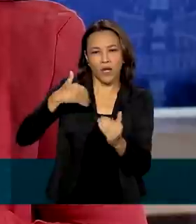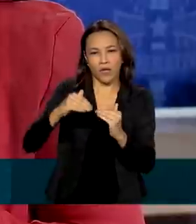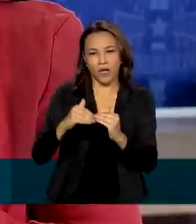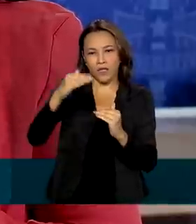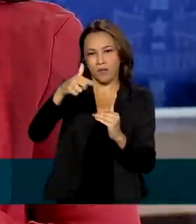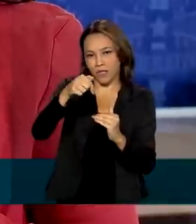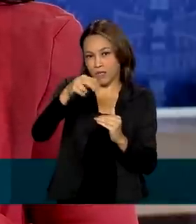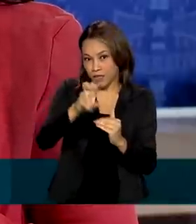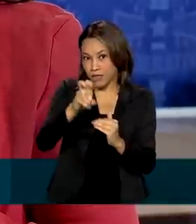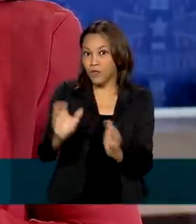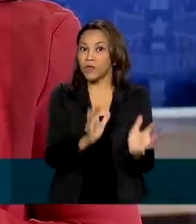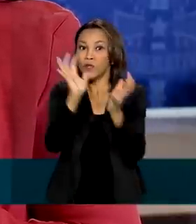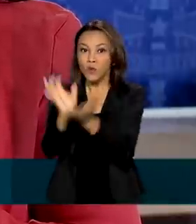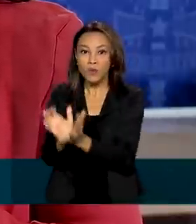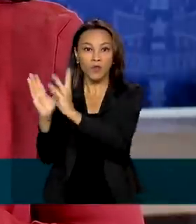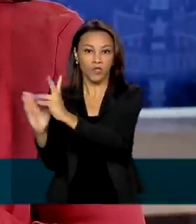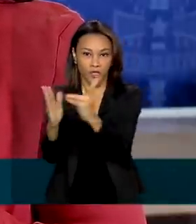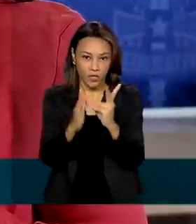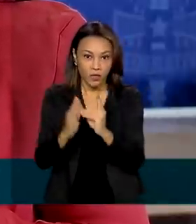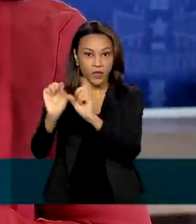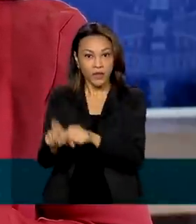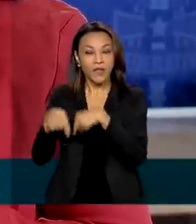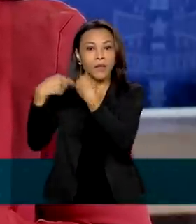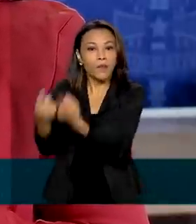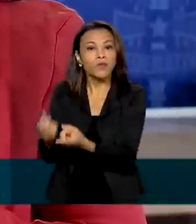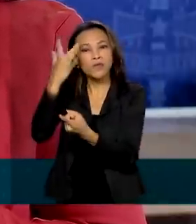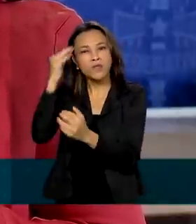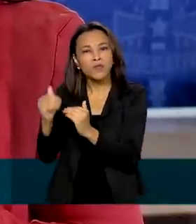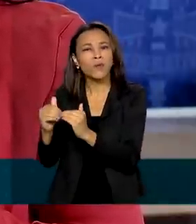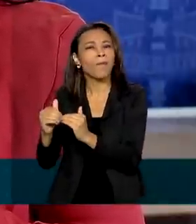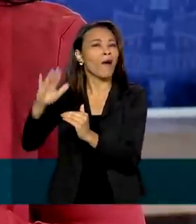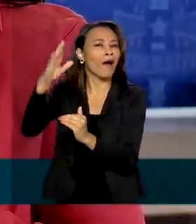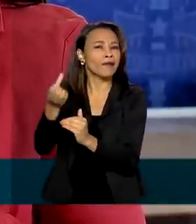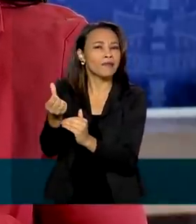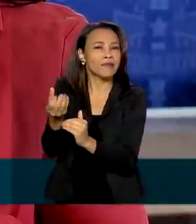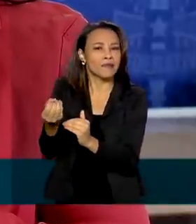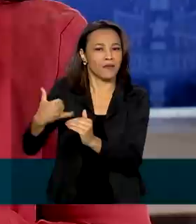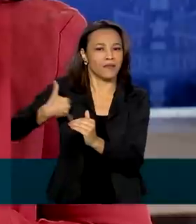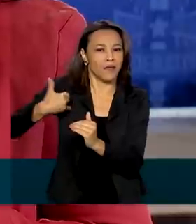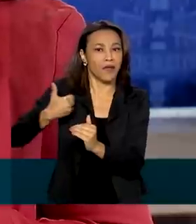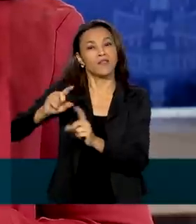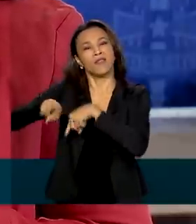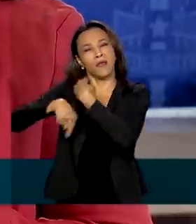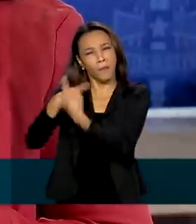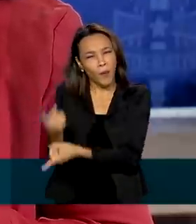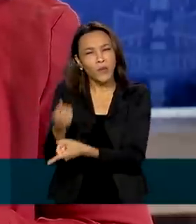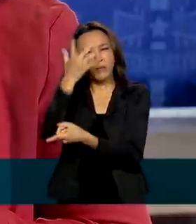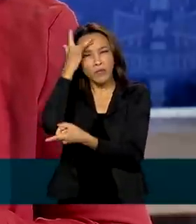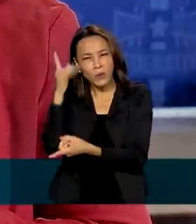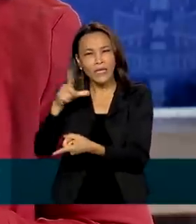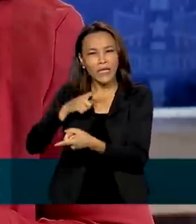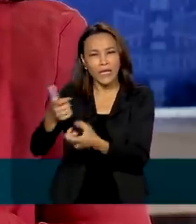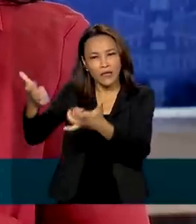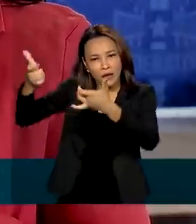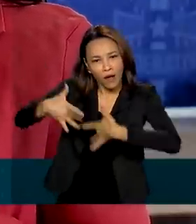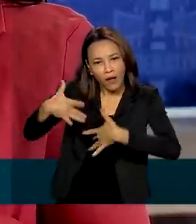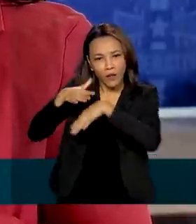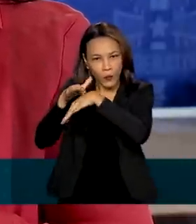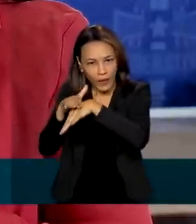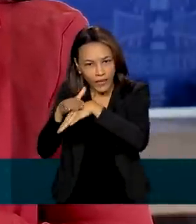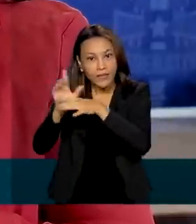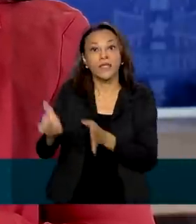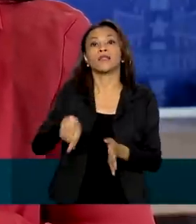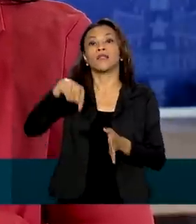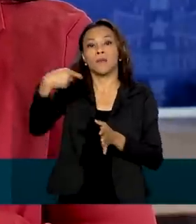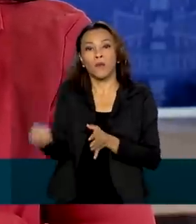e indígenas. Em seguida, pessoas com mais de 60 anos. Depois, aquelas pessoas que possuem alguma comorbidade. Na sequência,